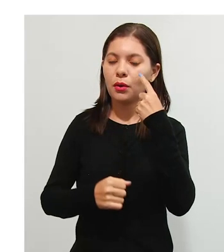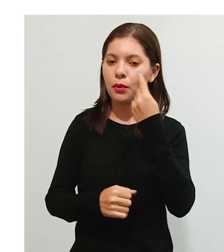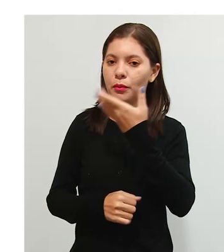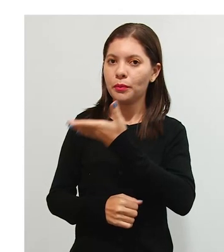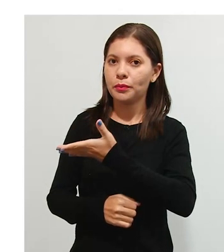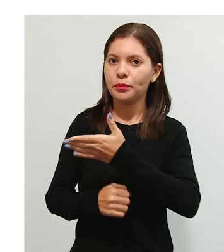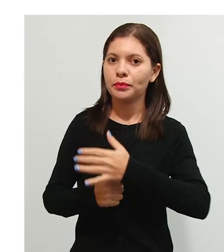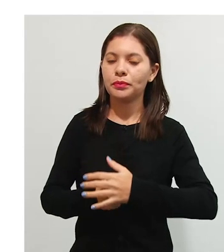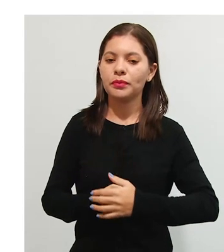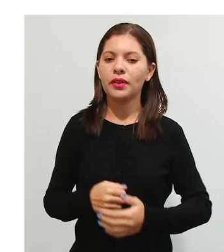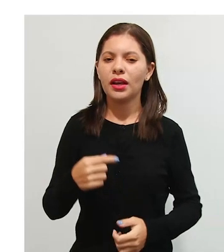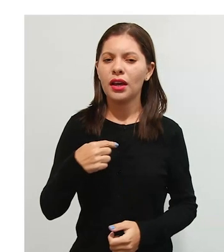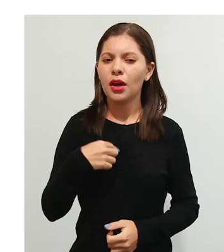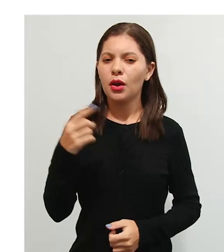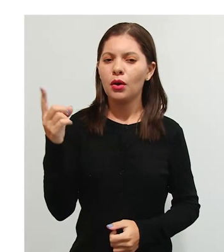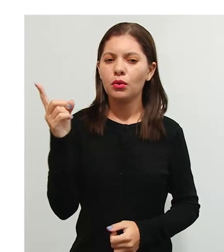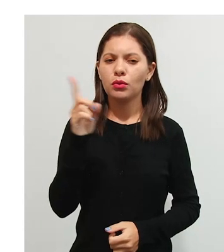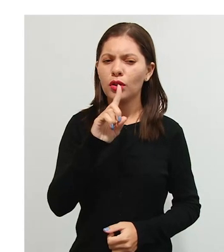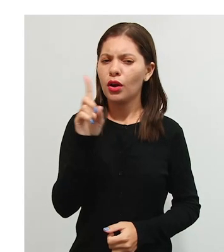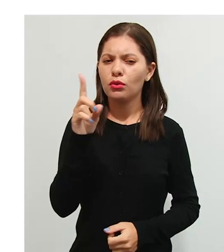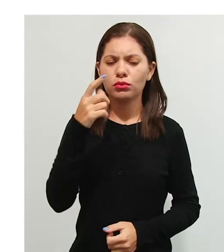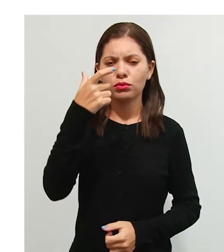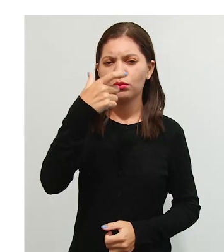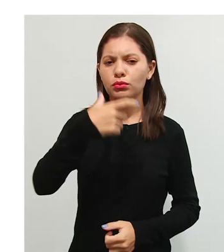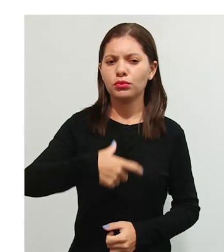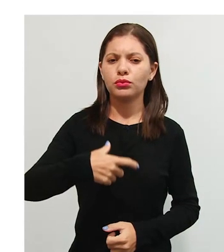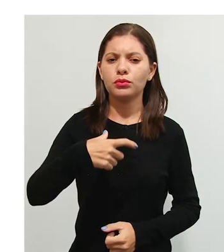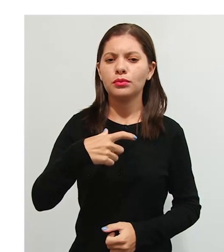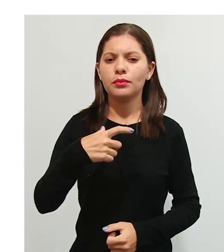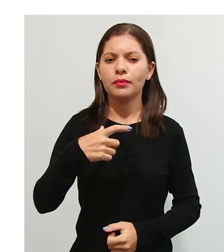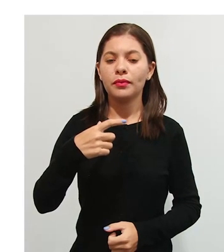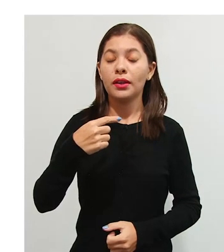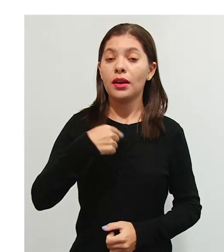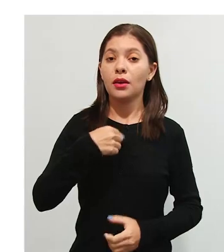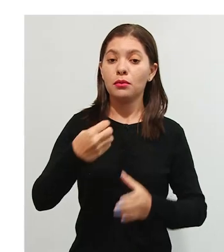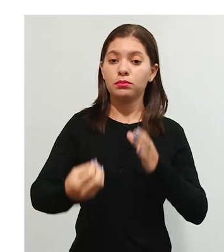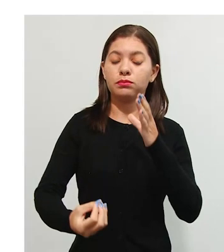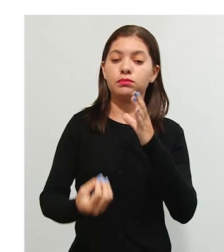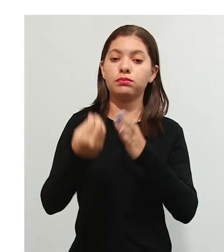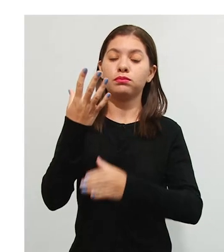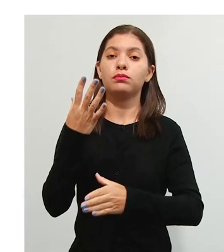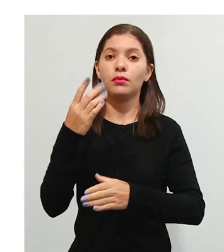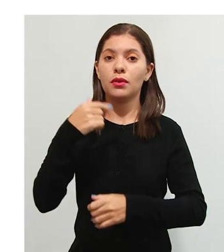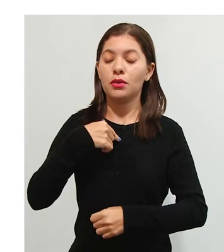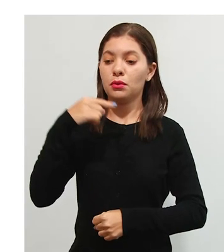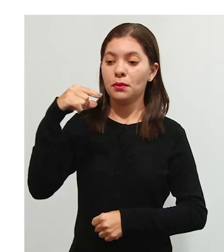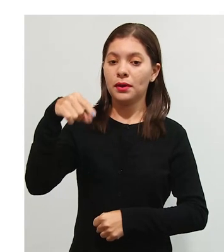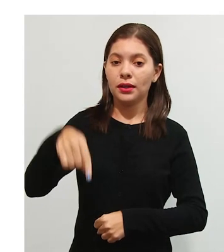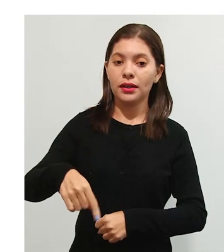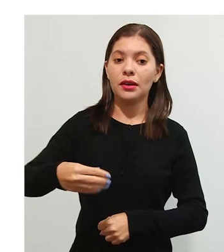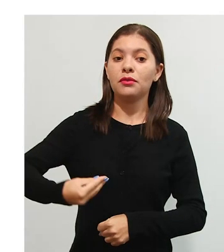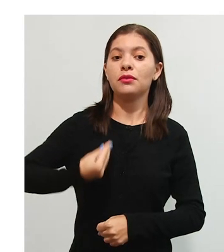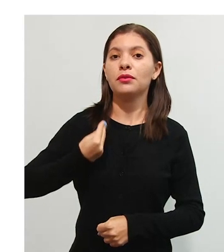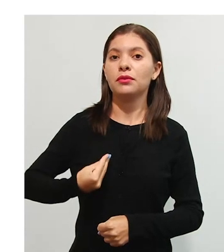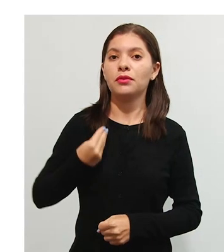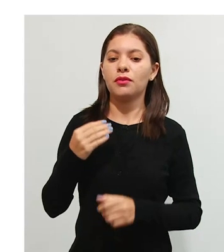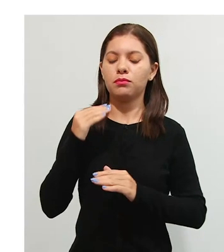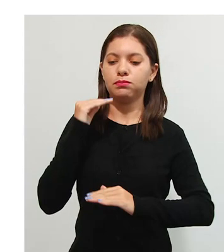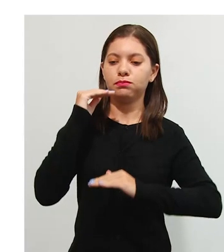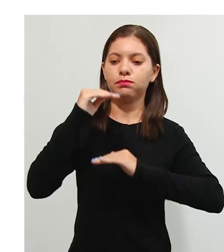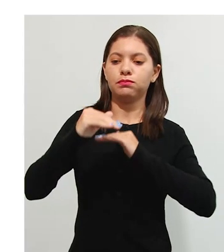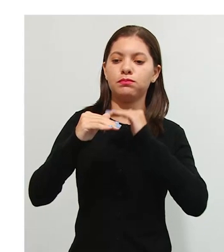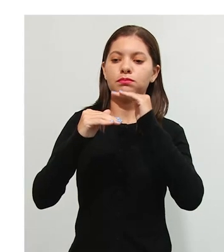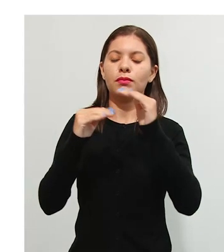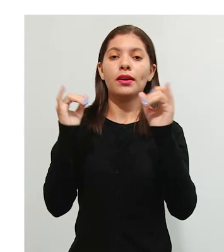me torno. Eu estou no tempo presente, me tornando alguém em interação com o